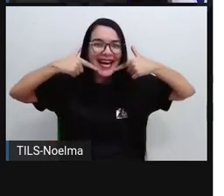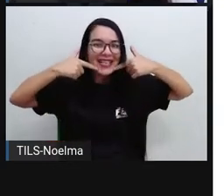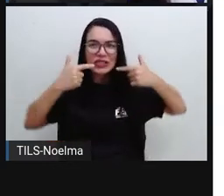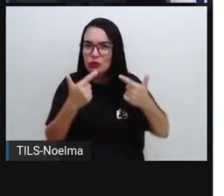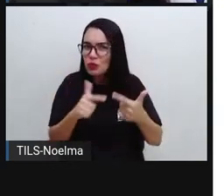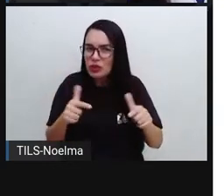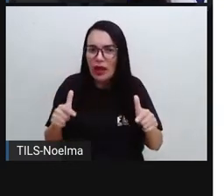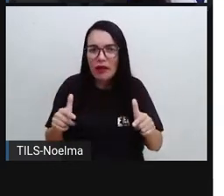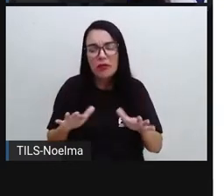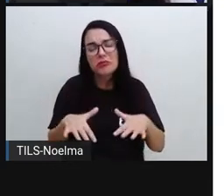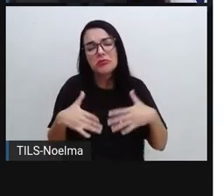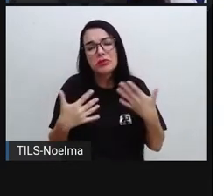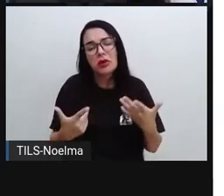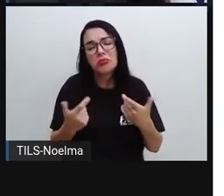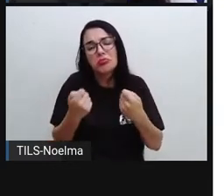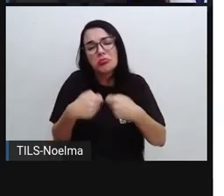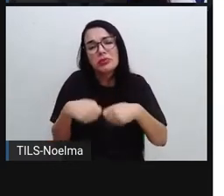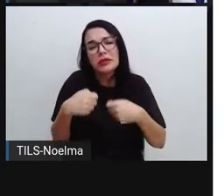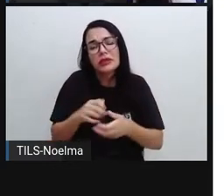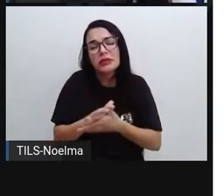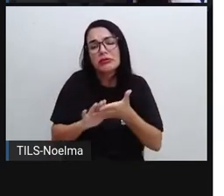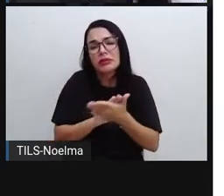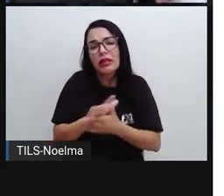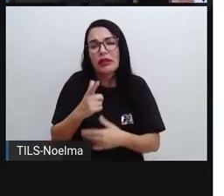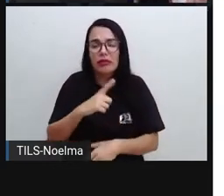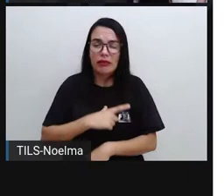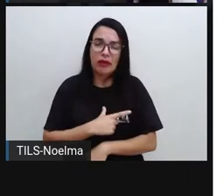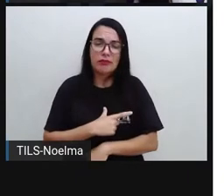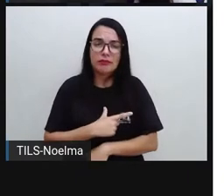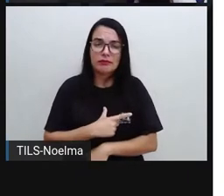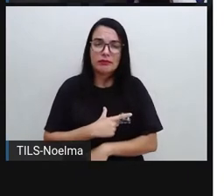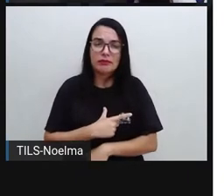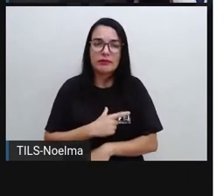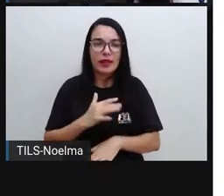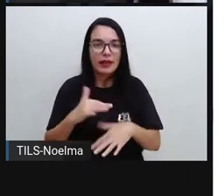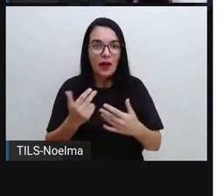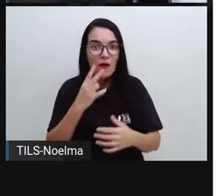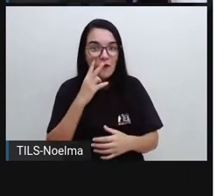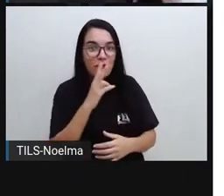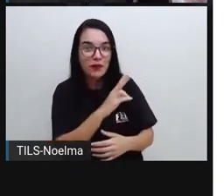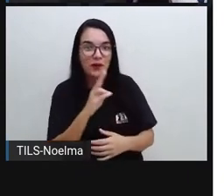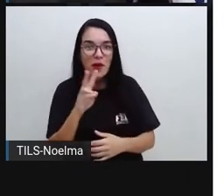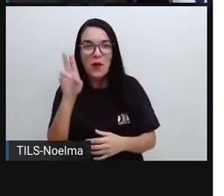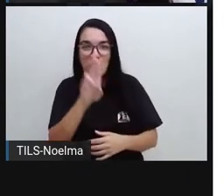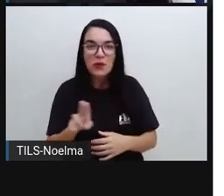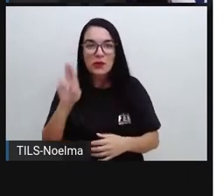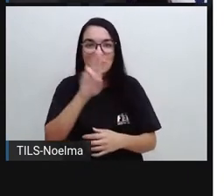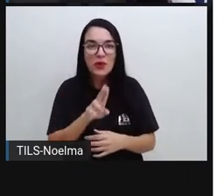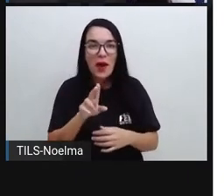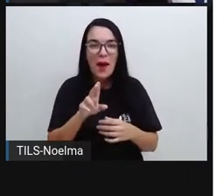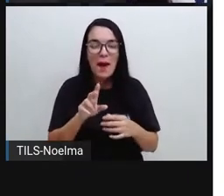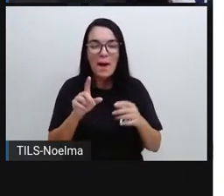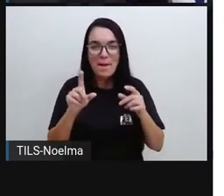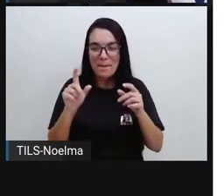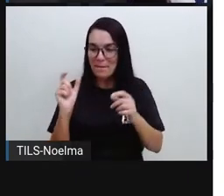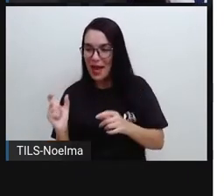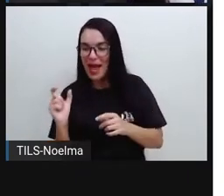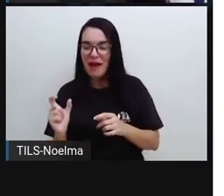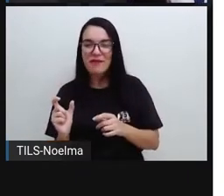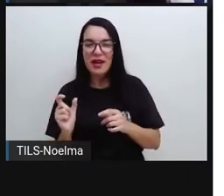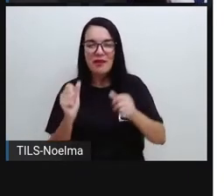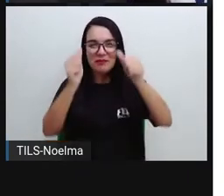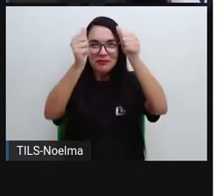há o que é preciso. E se utilizou as palavras para formar o desenho, seria o quê?